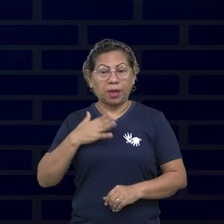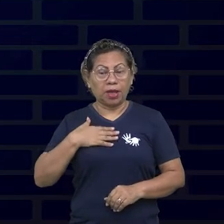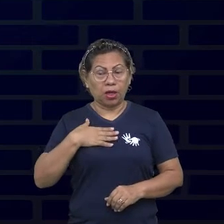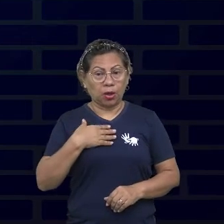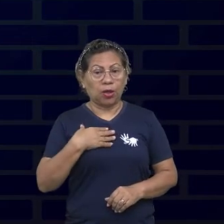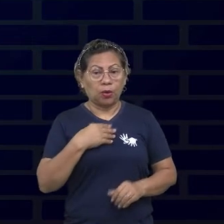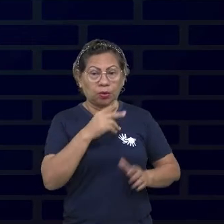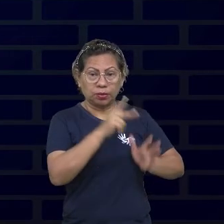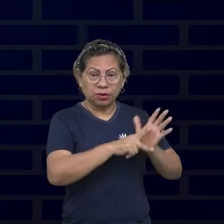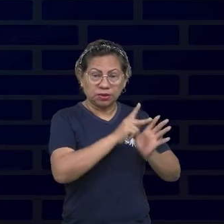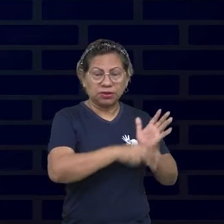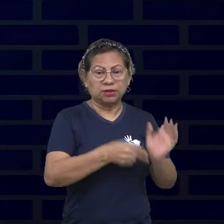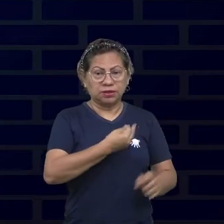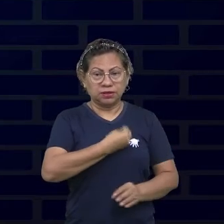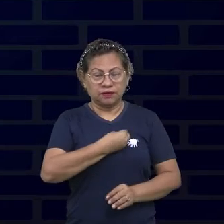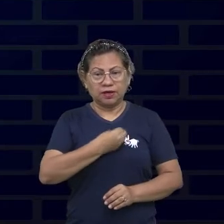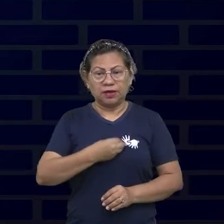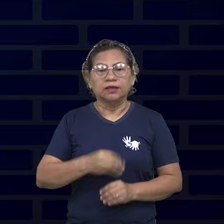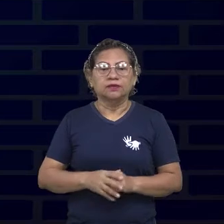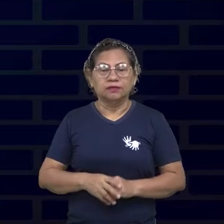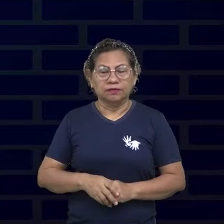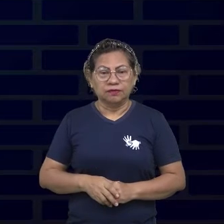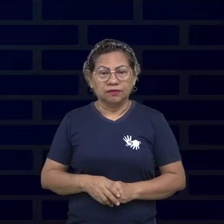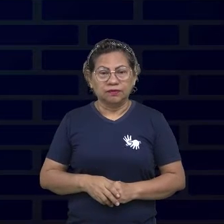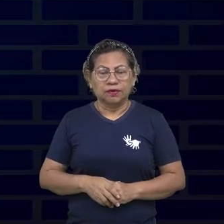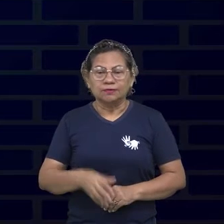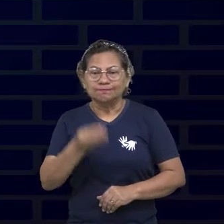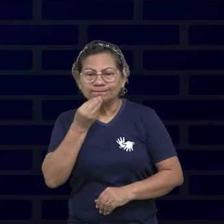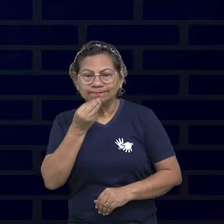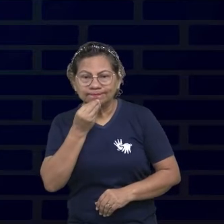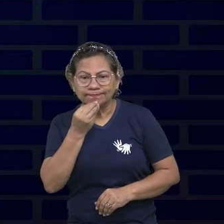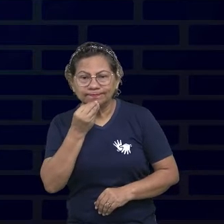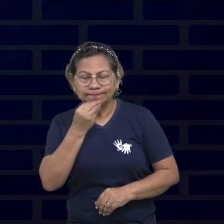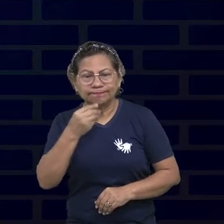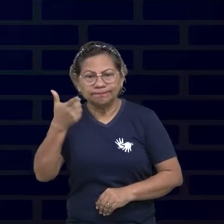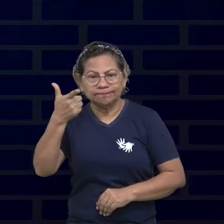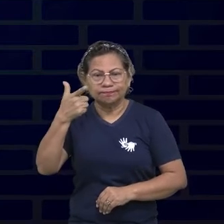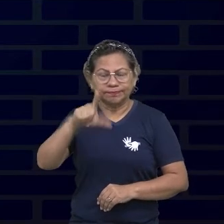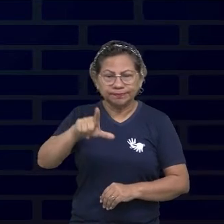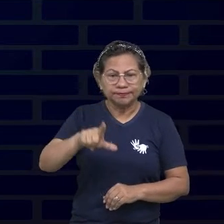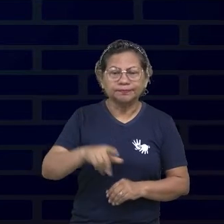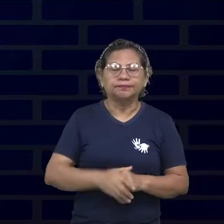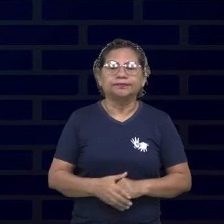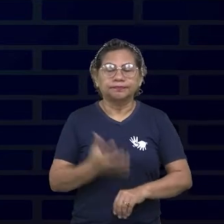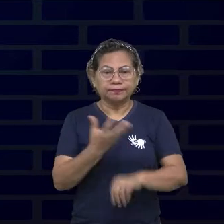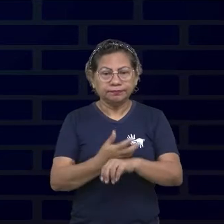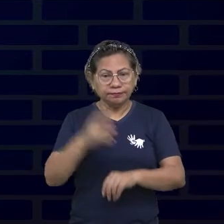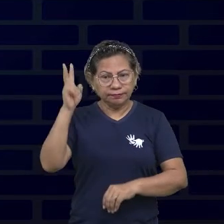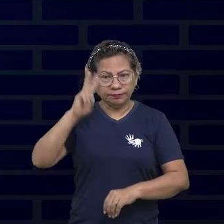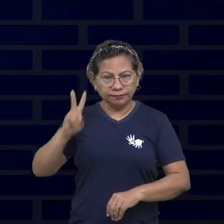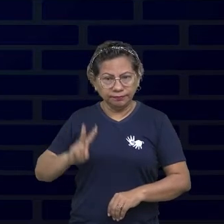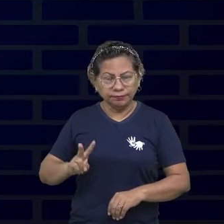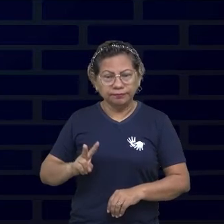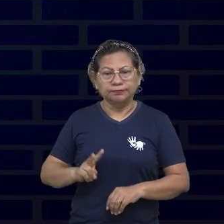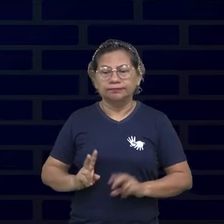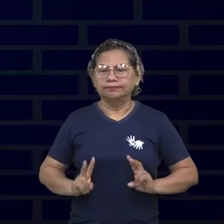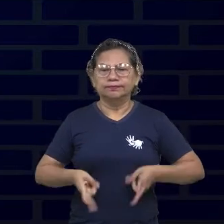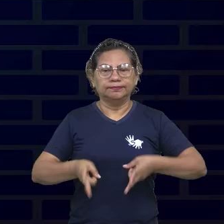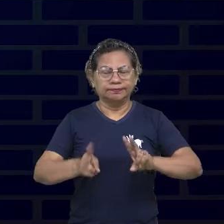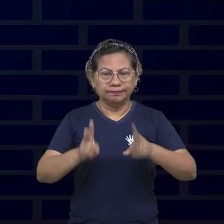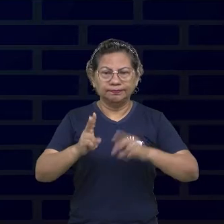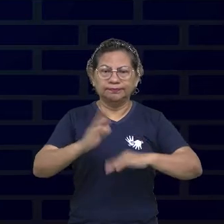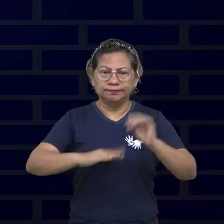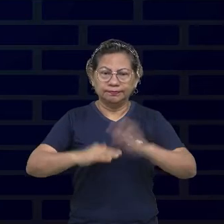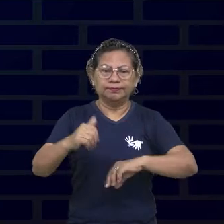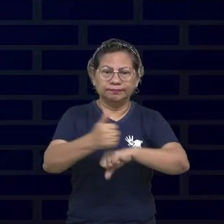aproveitar as minhas afinidades, que no caso seria com o componente curricular de História. E a partir disso, seguir uma profissão, que foi